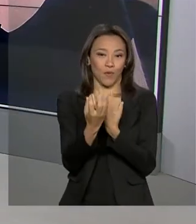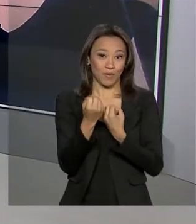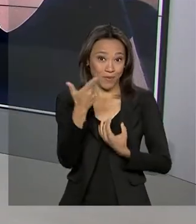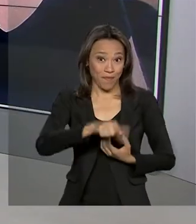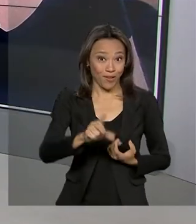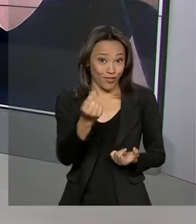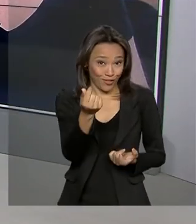dinheiro aí girando na economia.